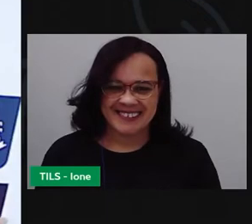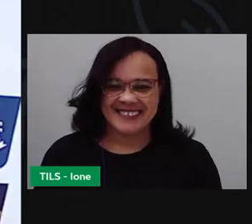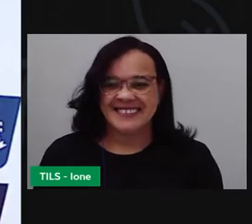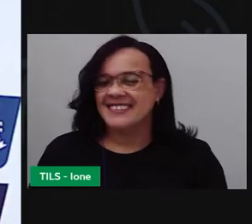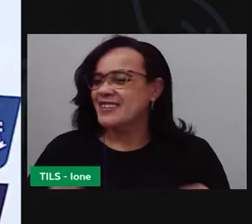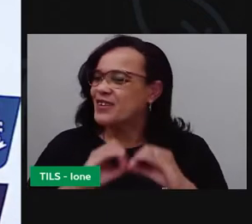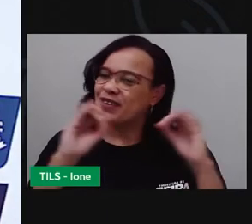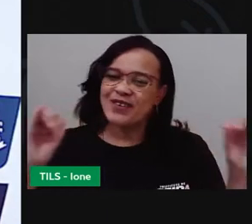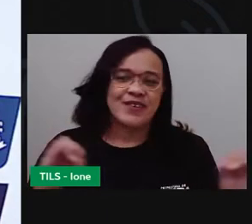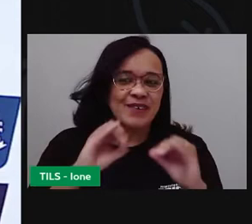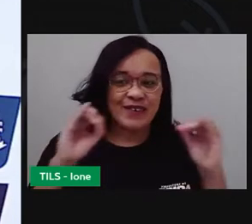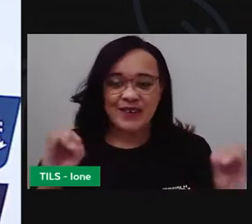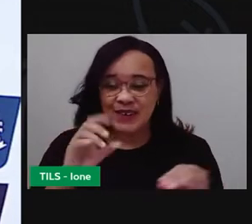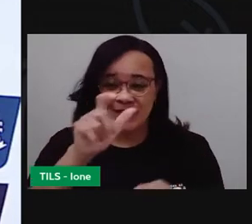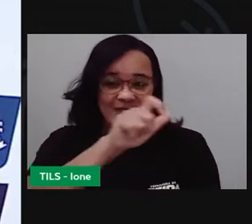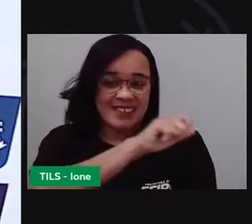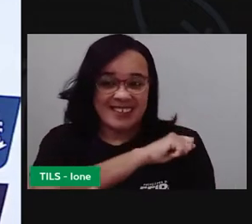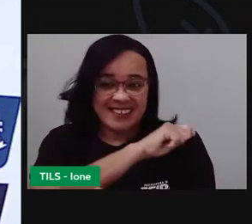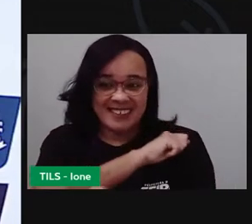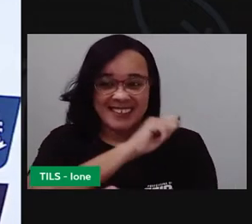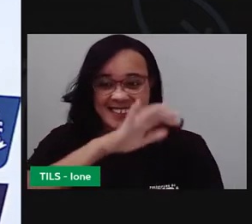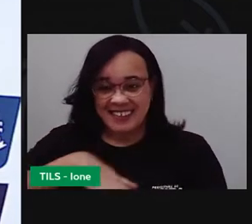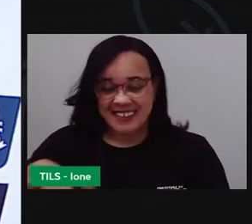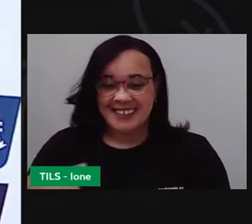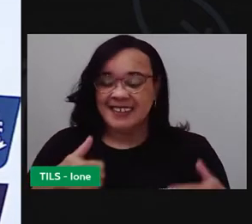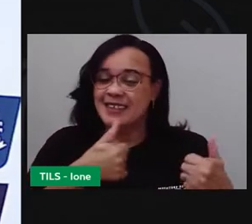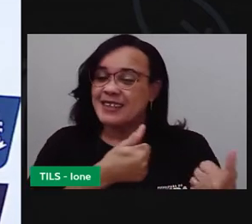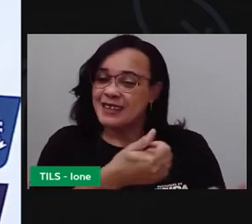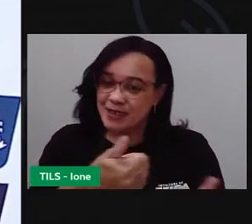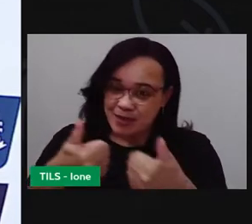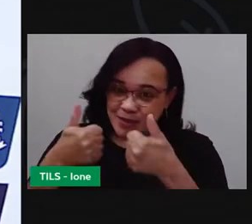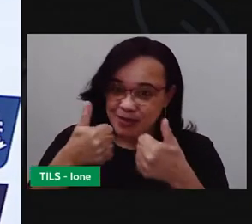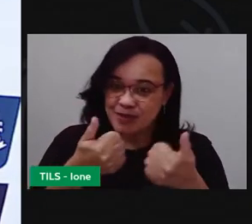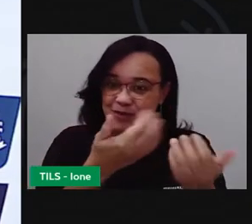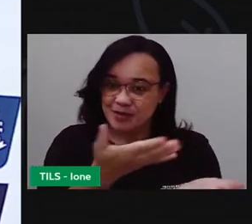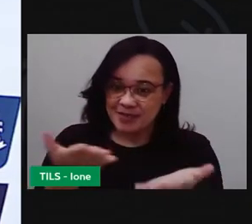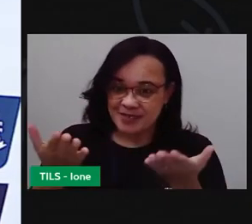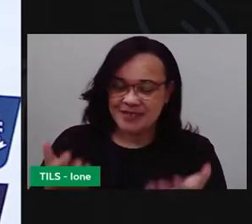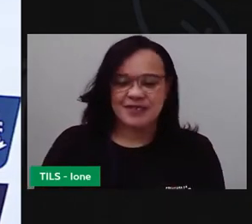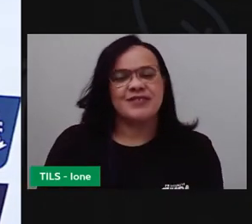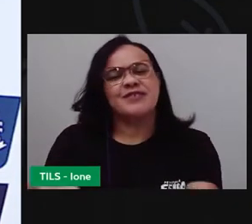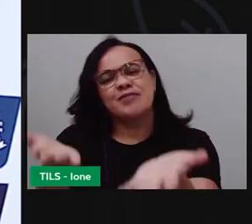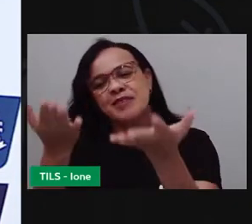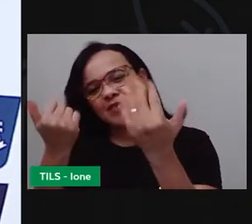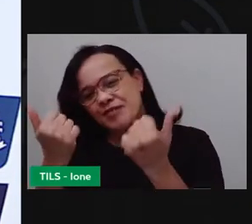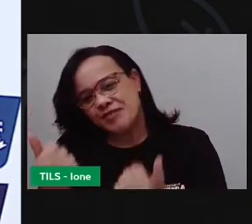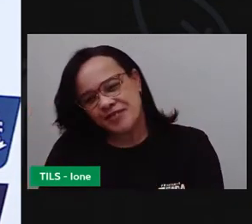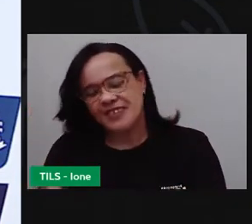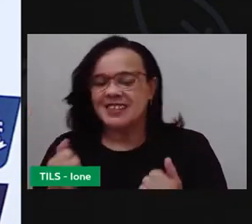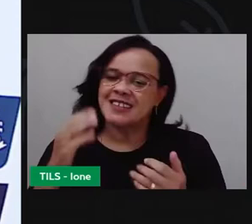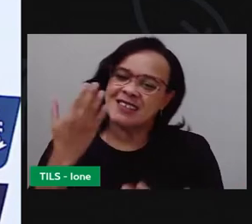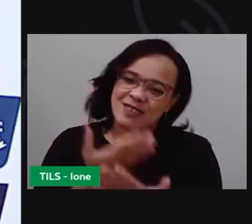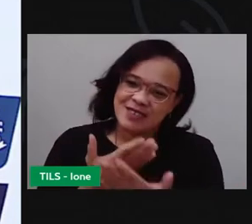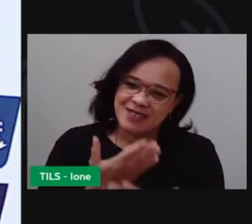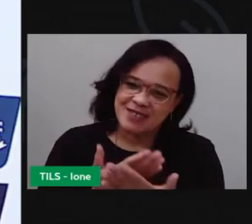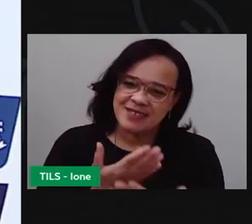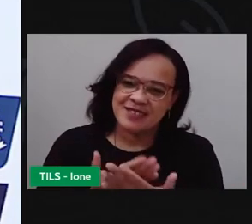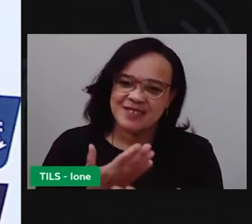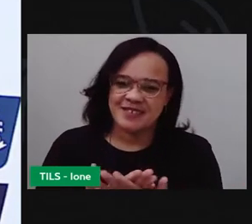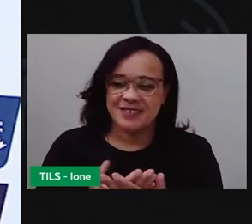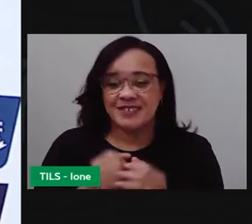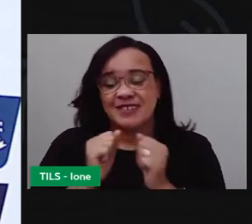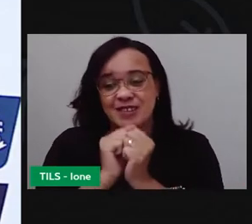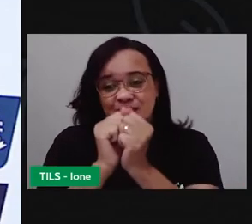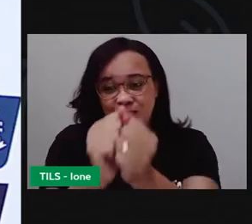Olá, crianças! Tudo bem com vocês? Sejam bem-vindos a mais uma aula comigo